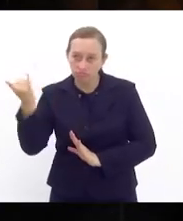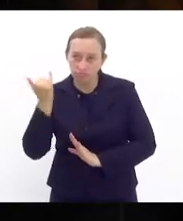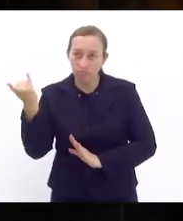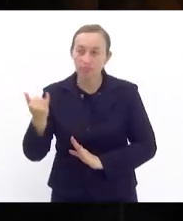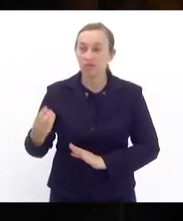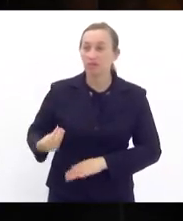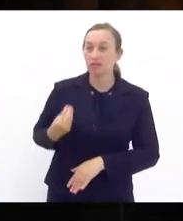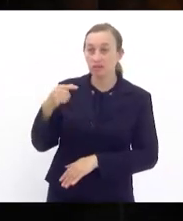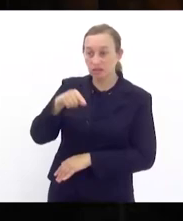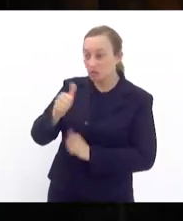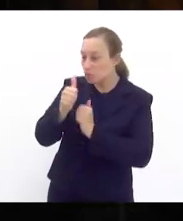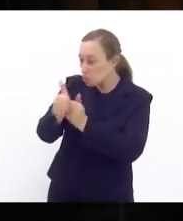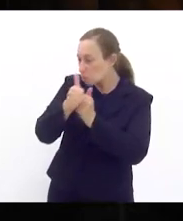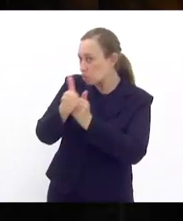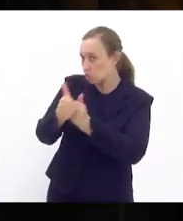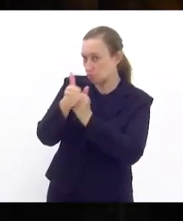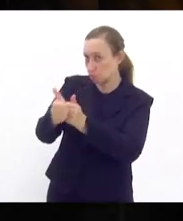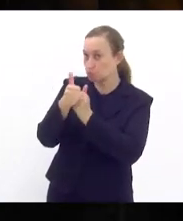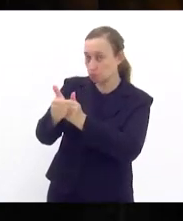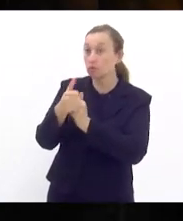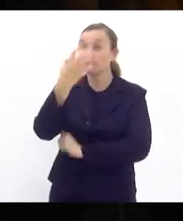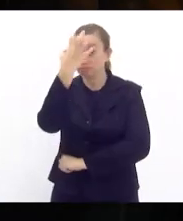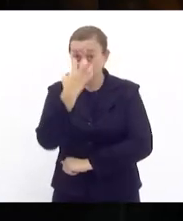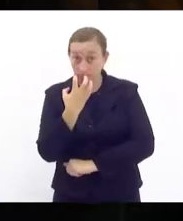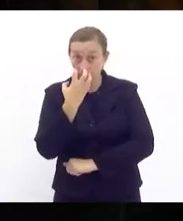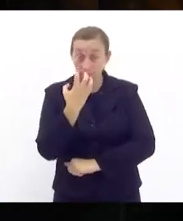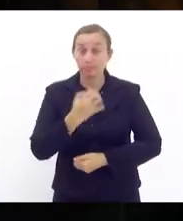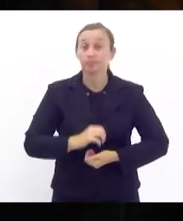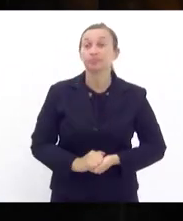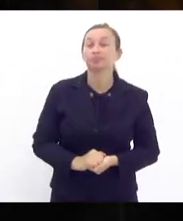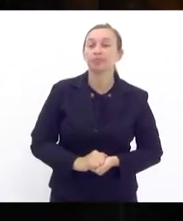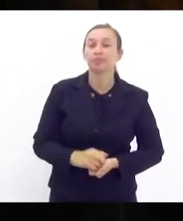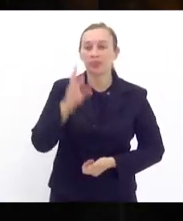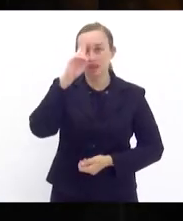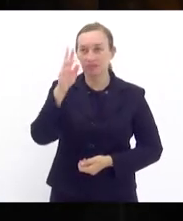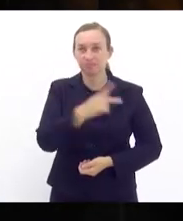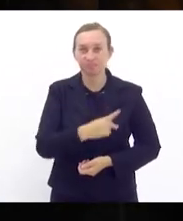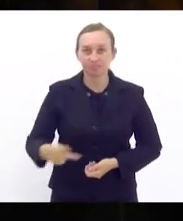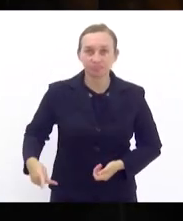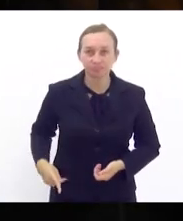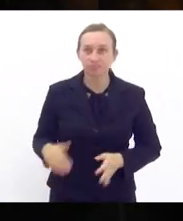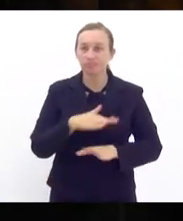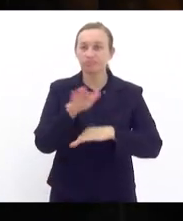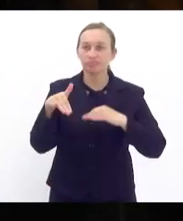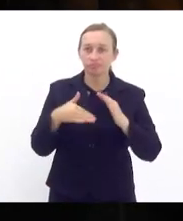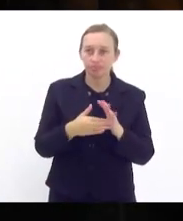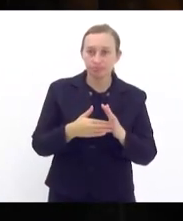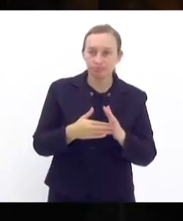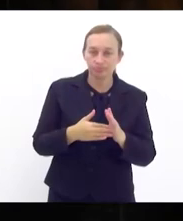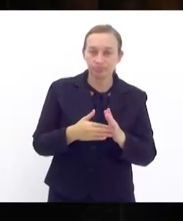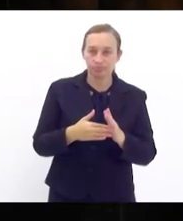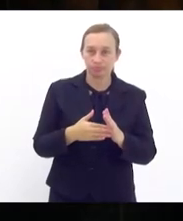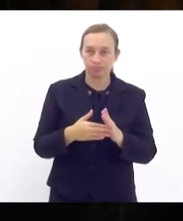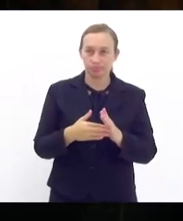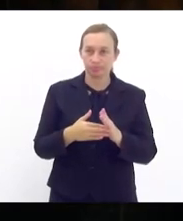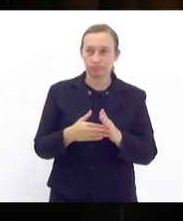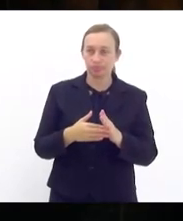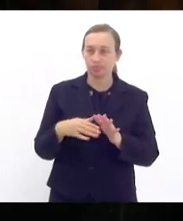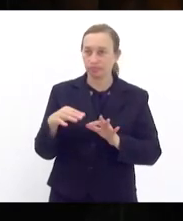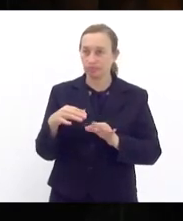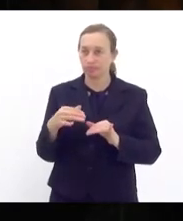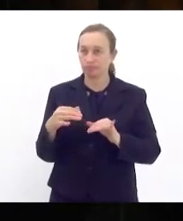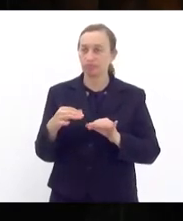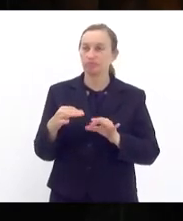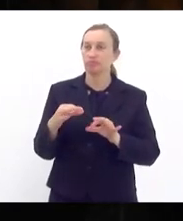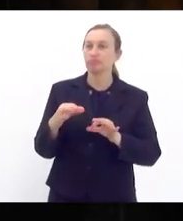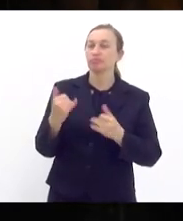está aqui acompanhando de maneira séria senhora presidenta a todos os desdobramentos sabe por quê? isso